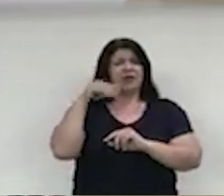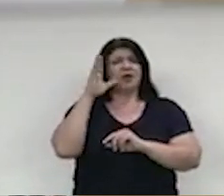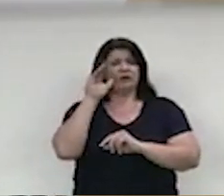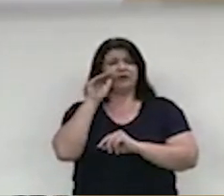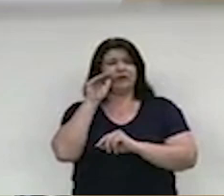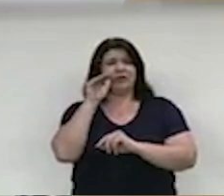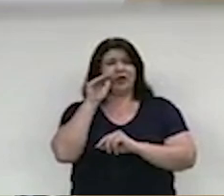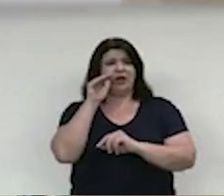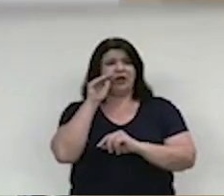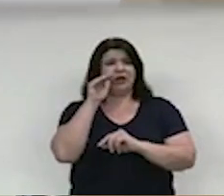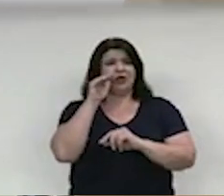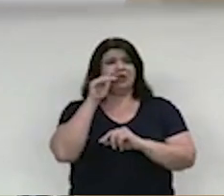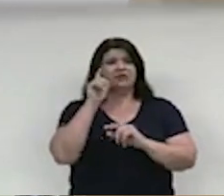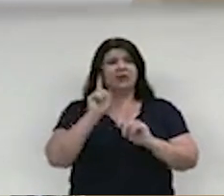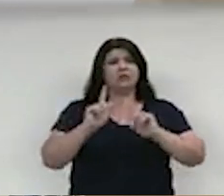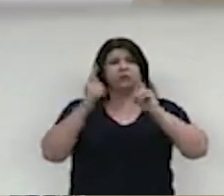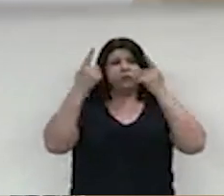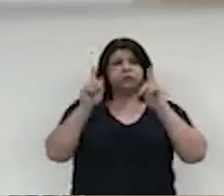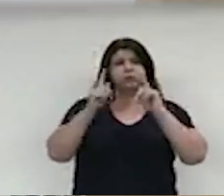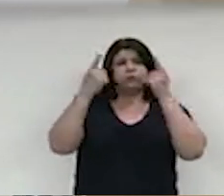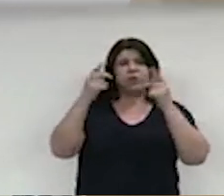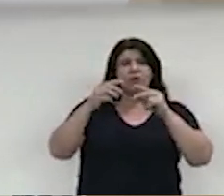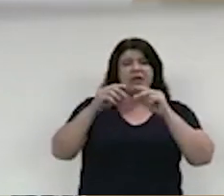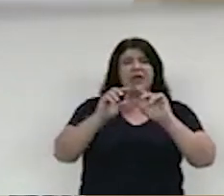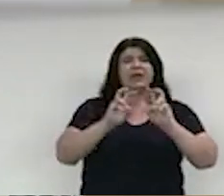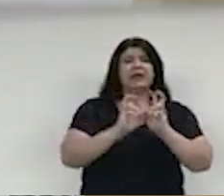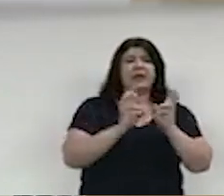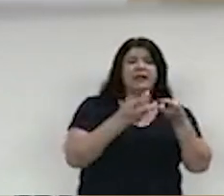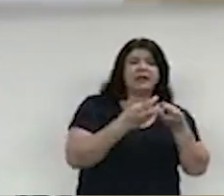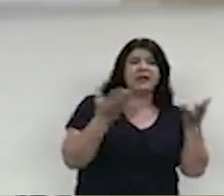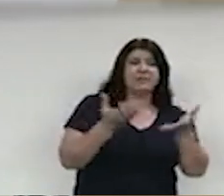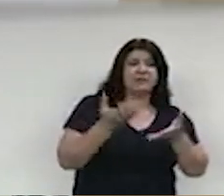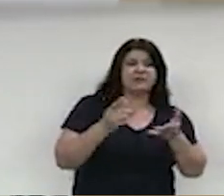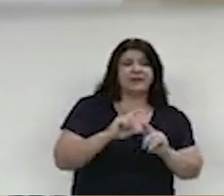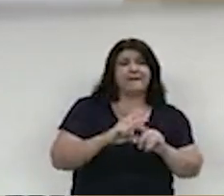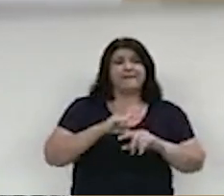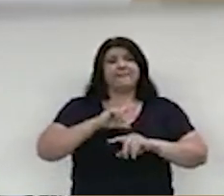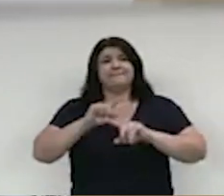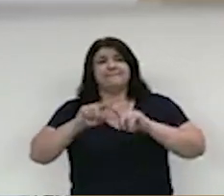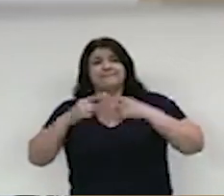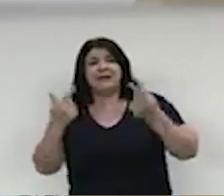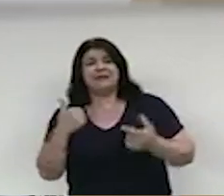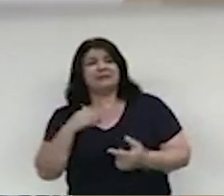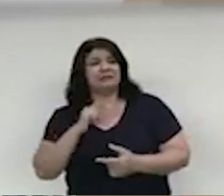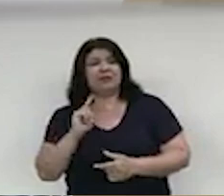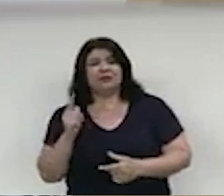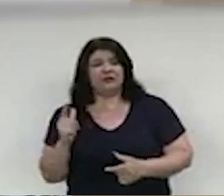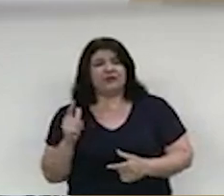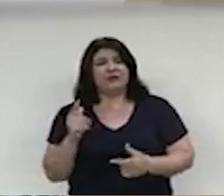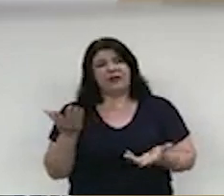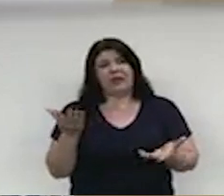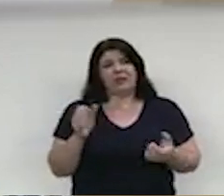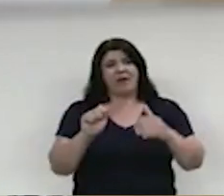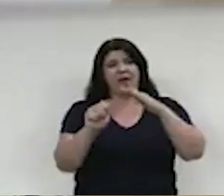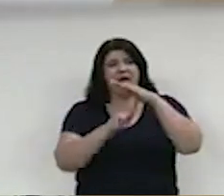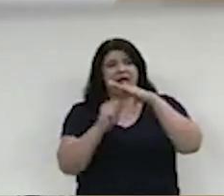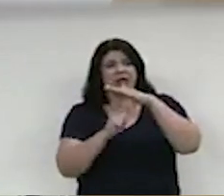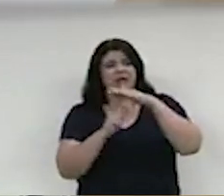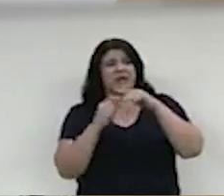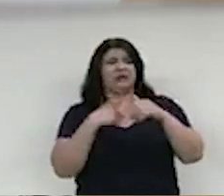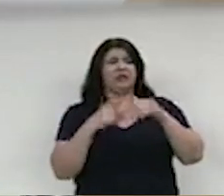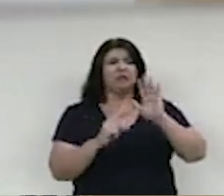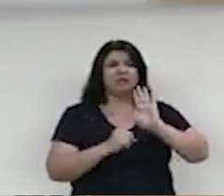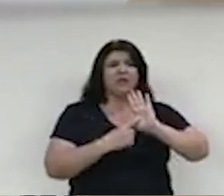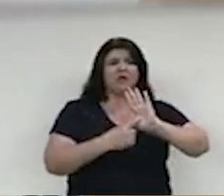realizava manifestações nesta casa, mas como não tinha uma entidade que o representasse, pois até 5 de